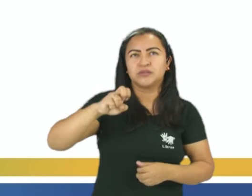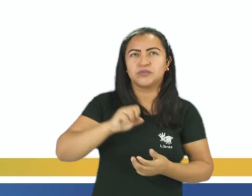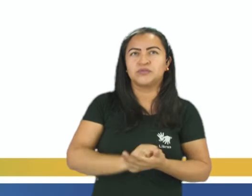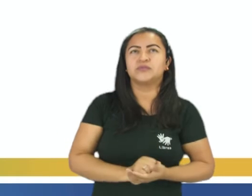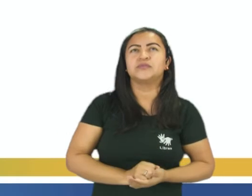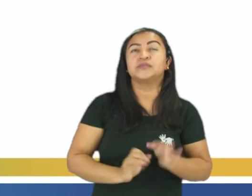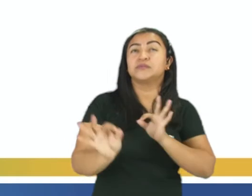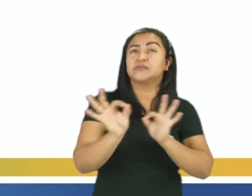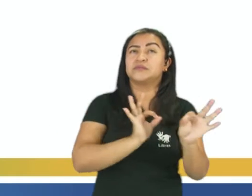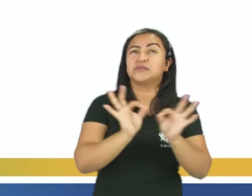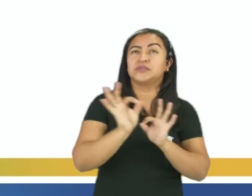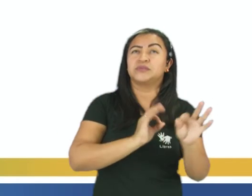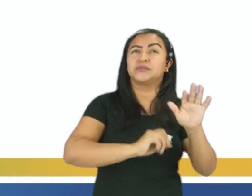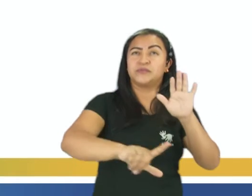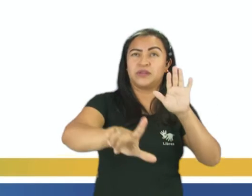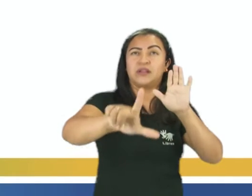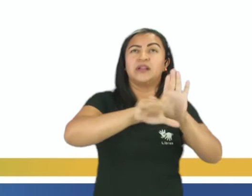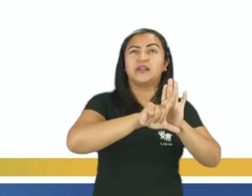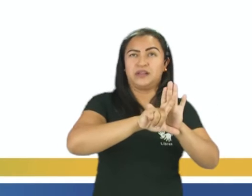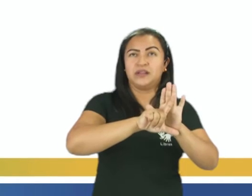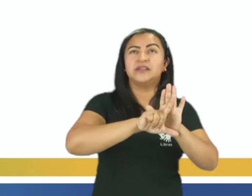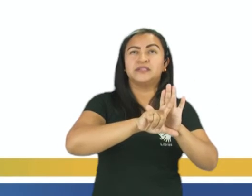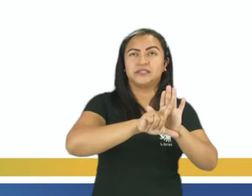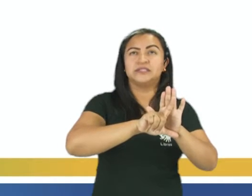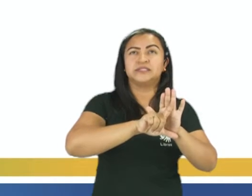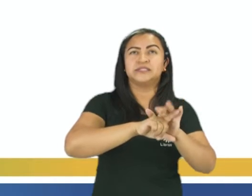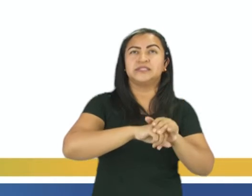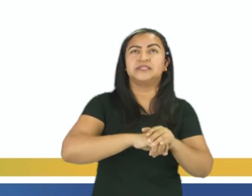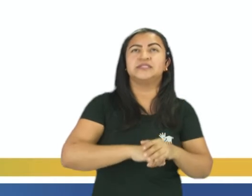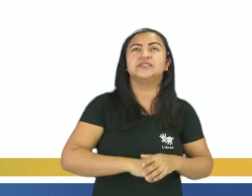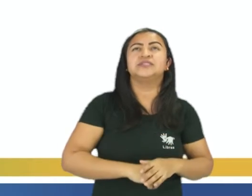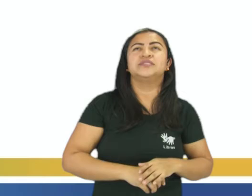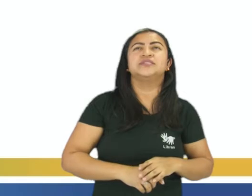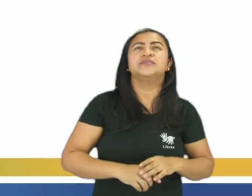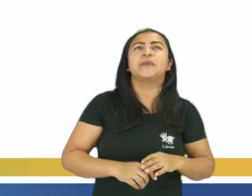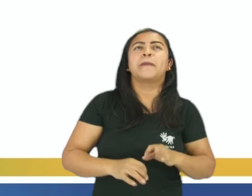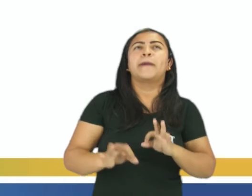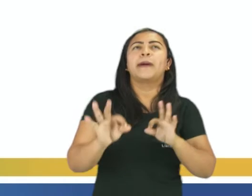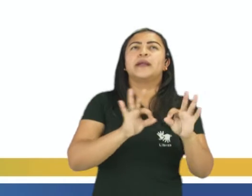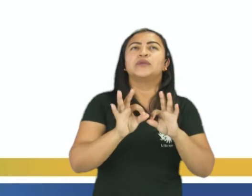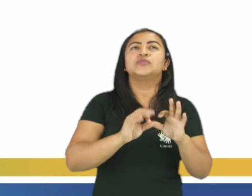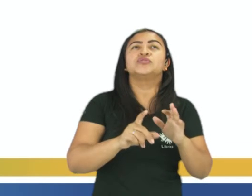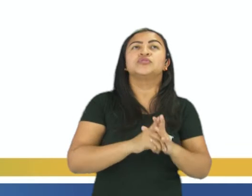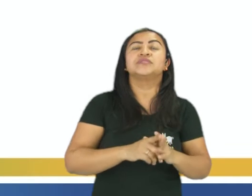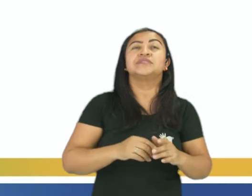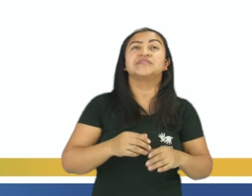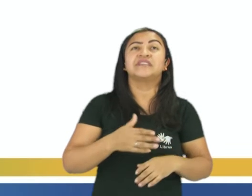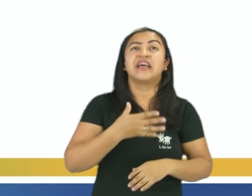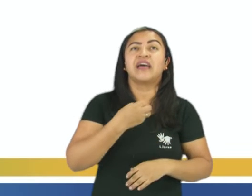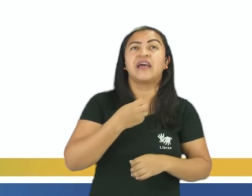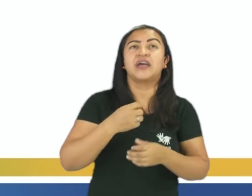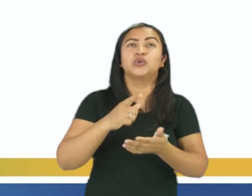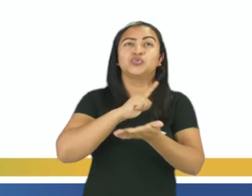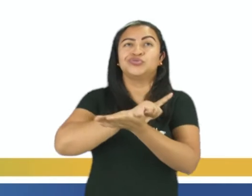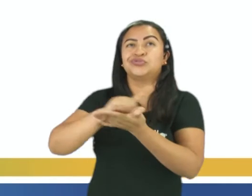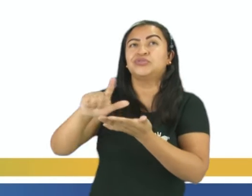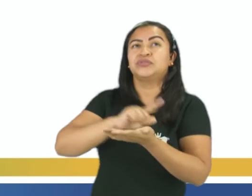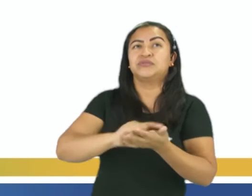sua elaboração foi prevista na Lei de Diretrizes Nacionais para o Saneamento Básico, Lei nº 11